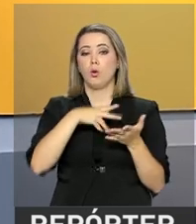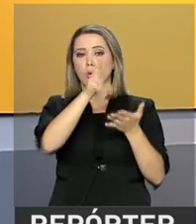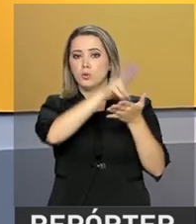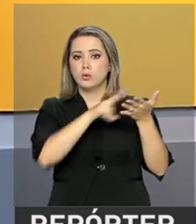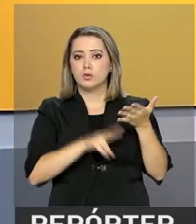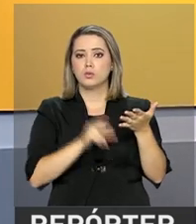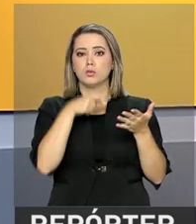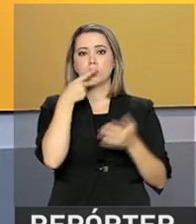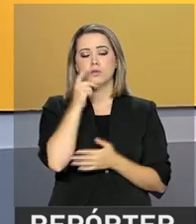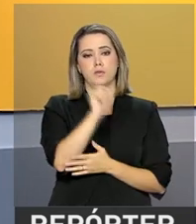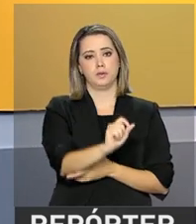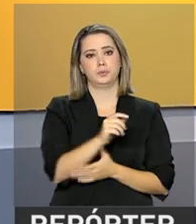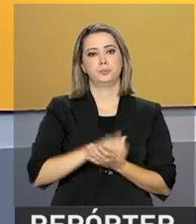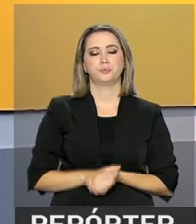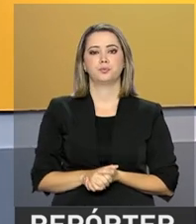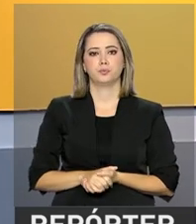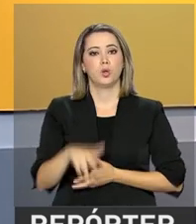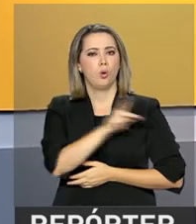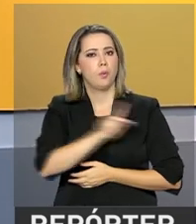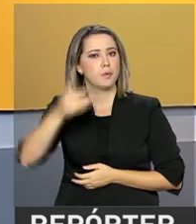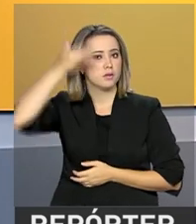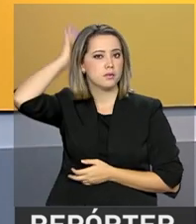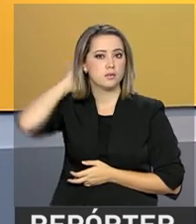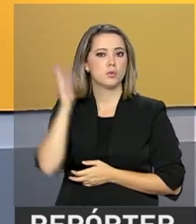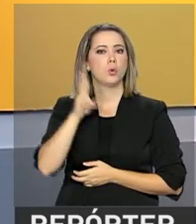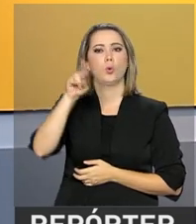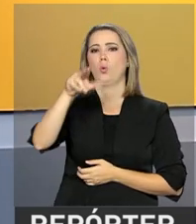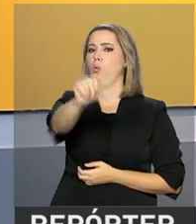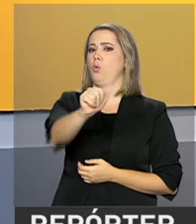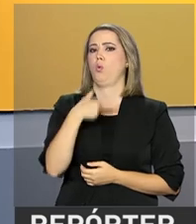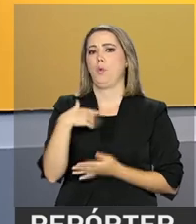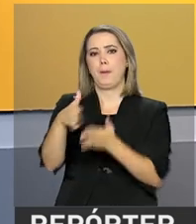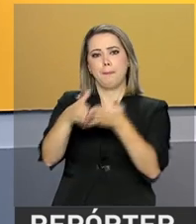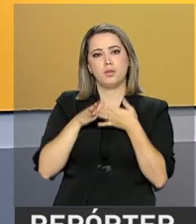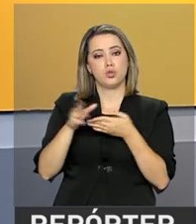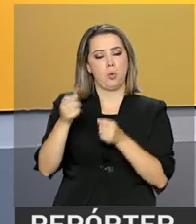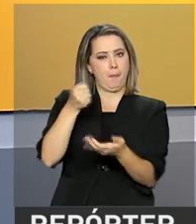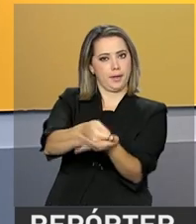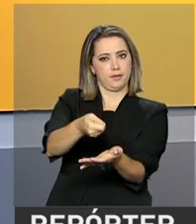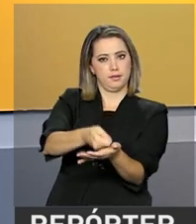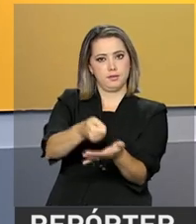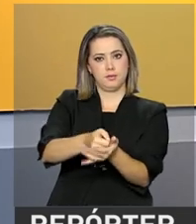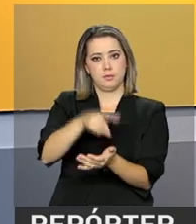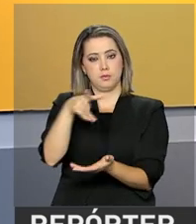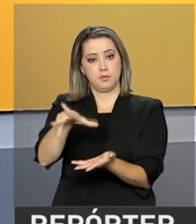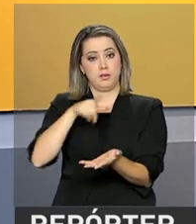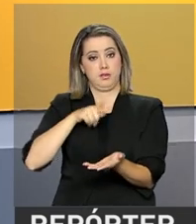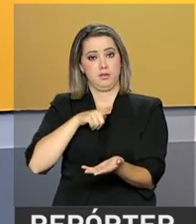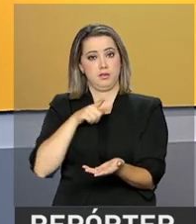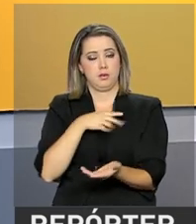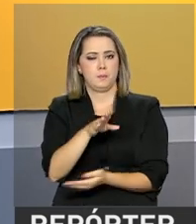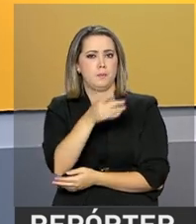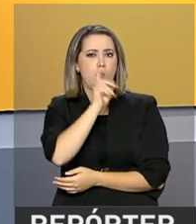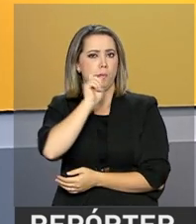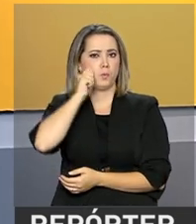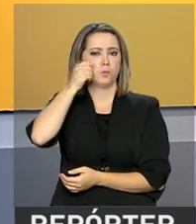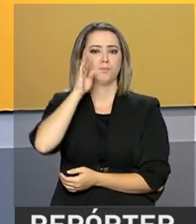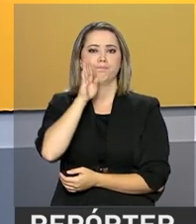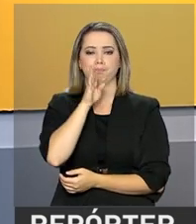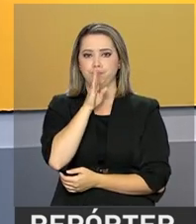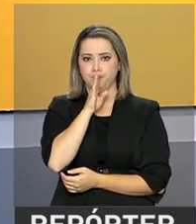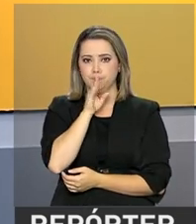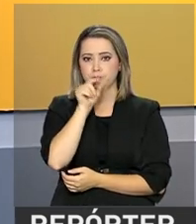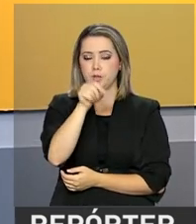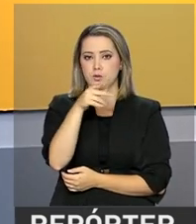íntegra diz o seguinte, o presidente Michel Temer jamais solicitou pagamentos para obter o silêncio do